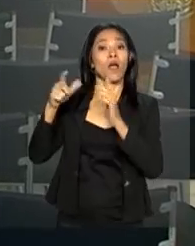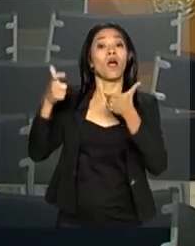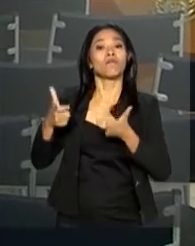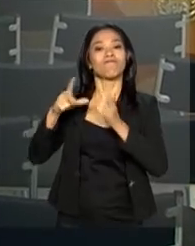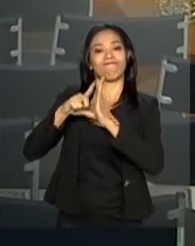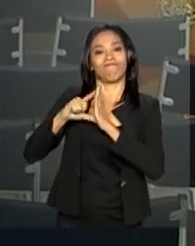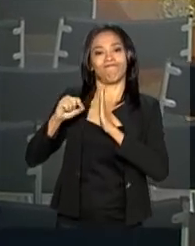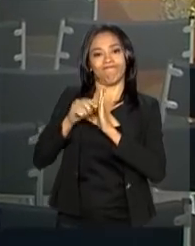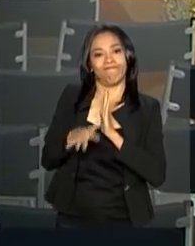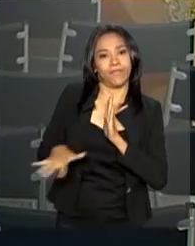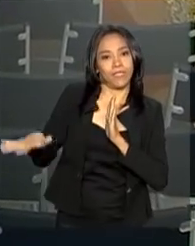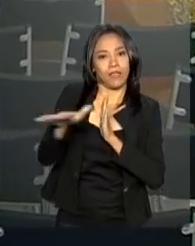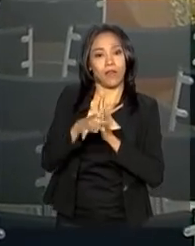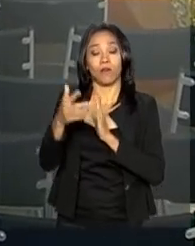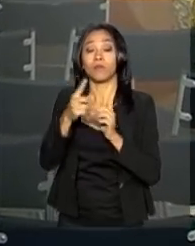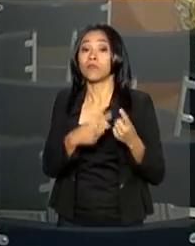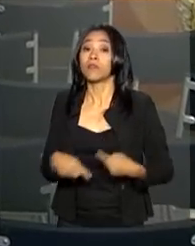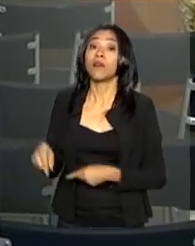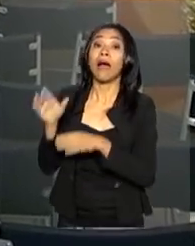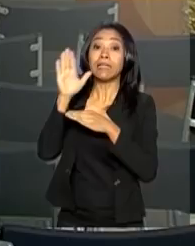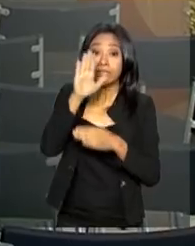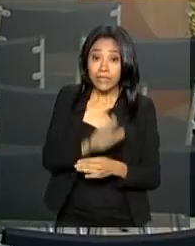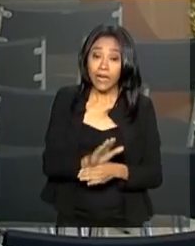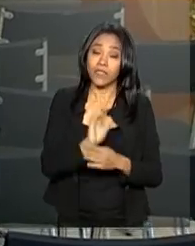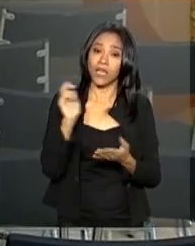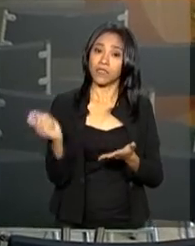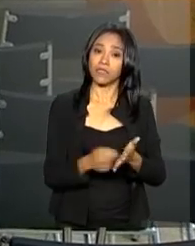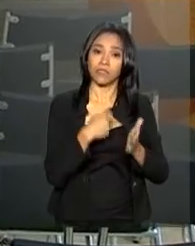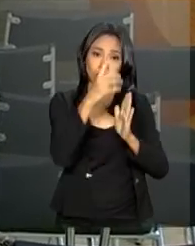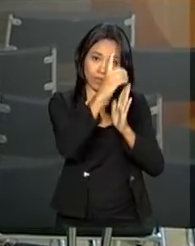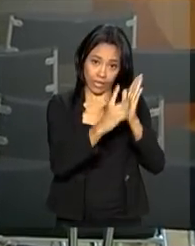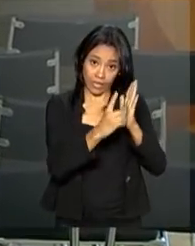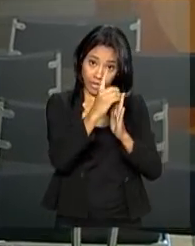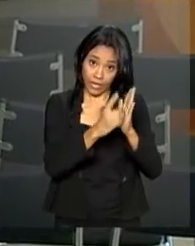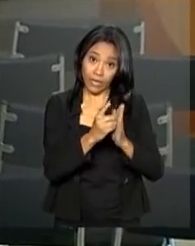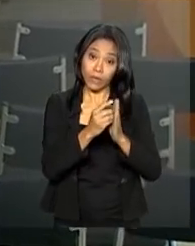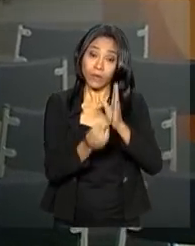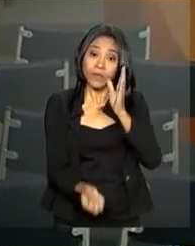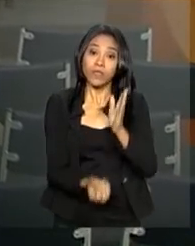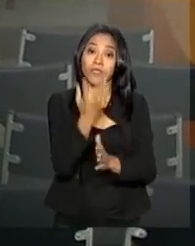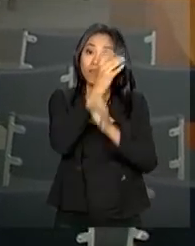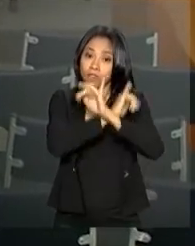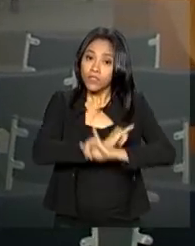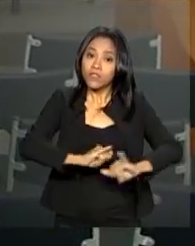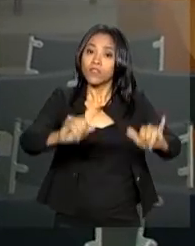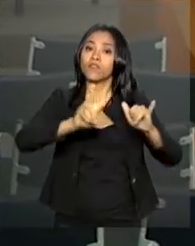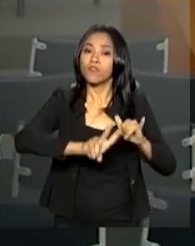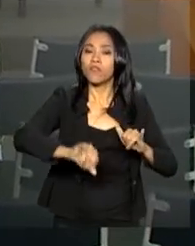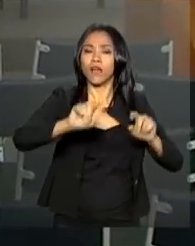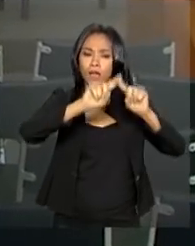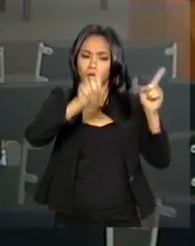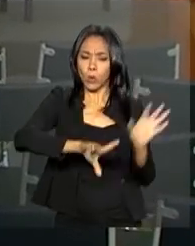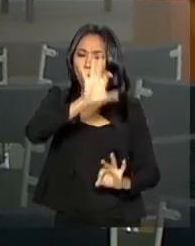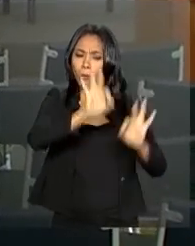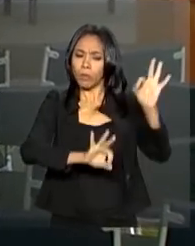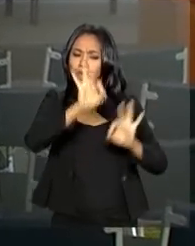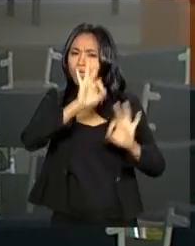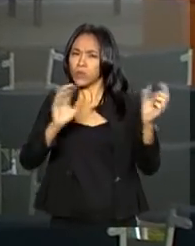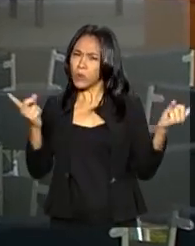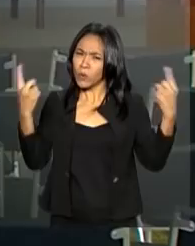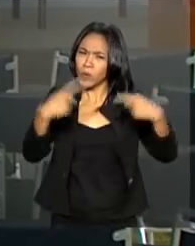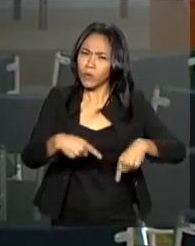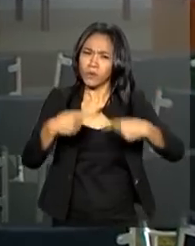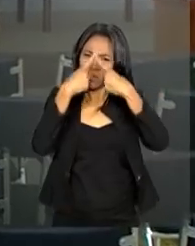Planalto. E, à tarde, ele assina o decreto que lança o Plano Nacional de Enfrentamento à Violência Doméstica